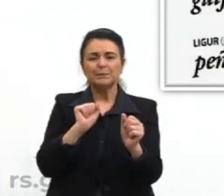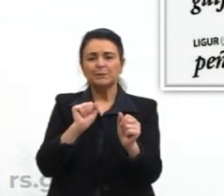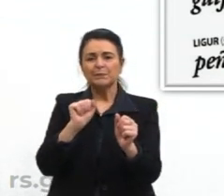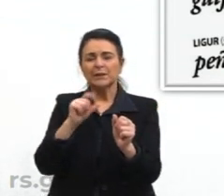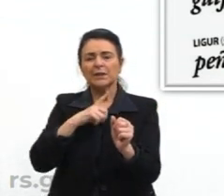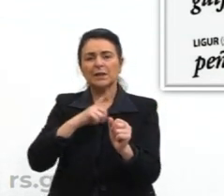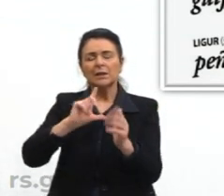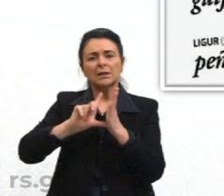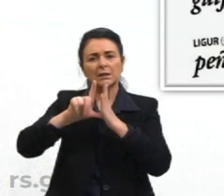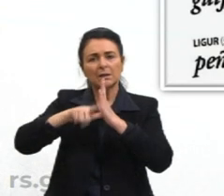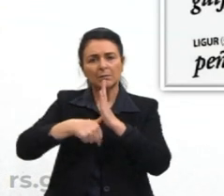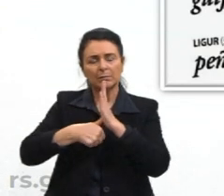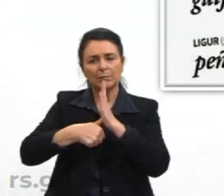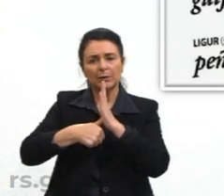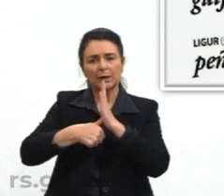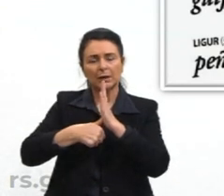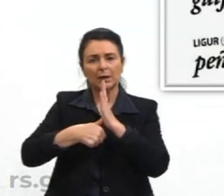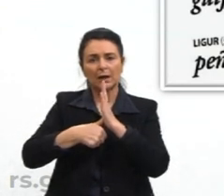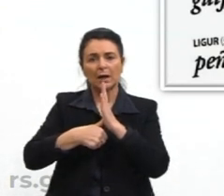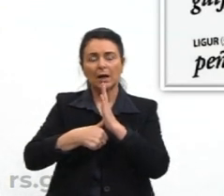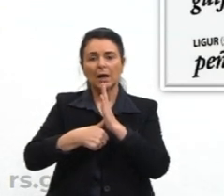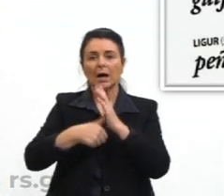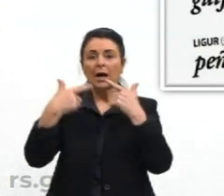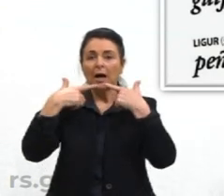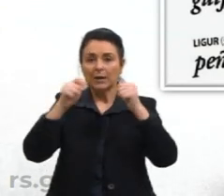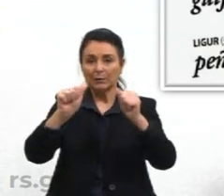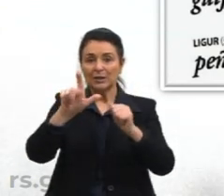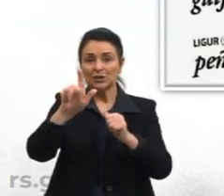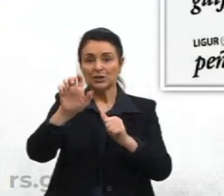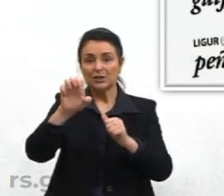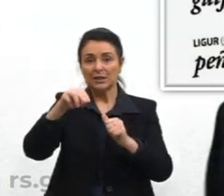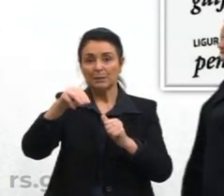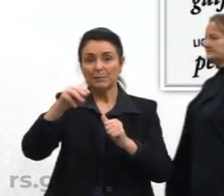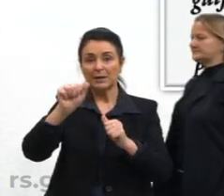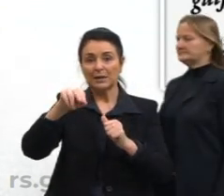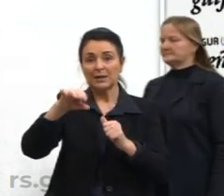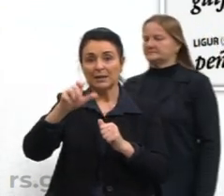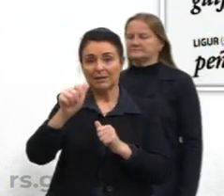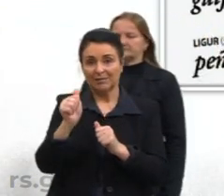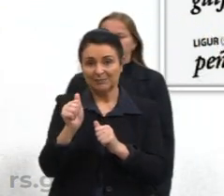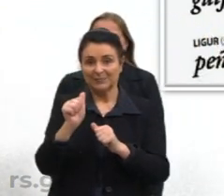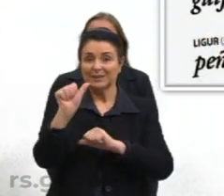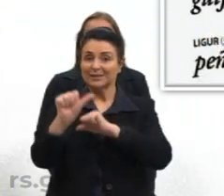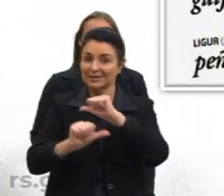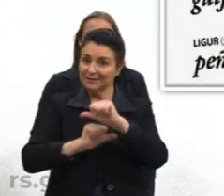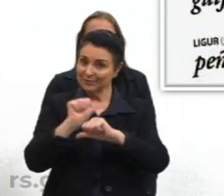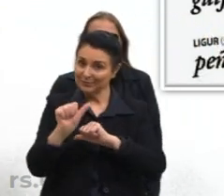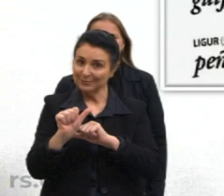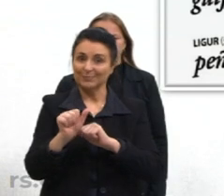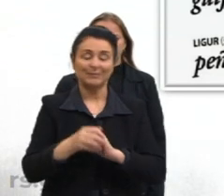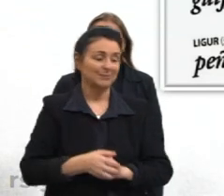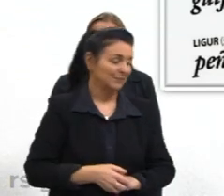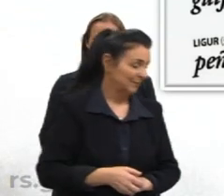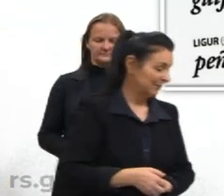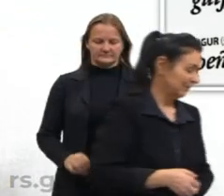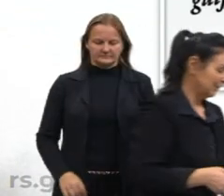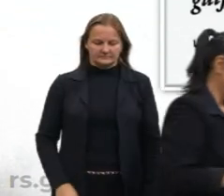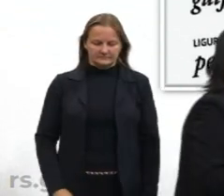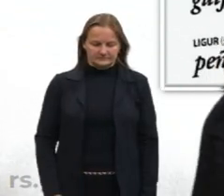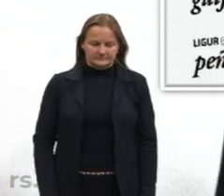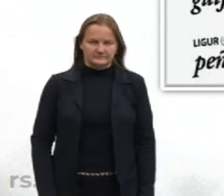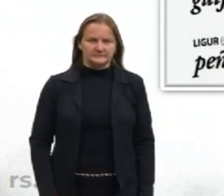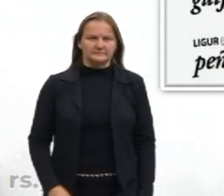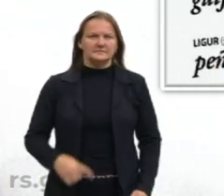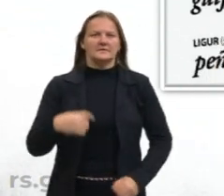ter depois a língua dos germanos, também transformando, agregando novos vocábulos a essa